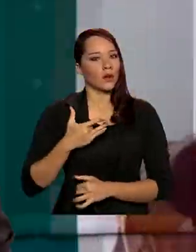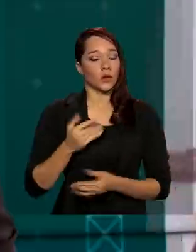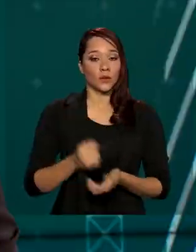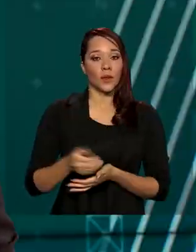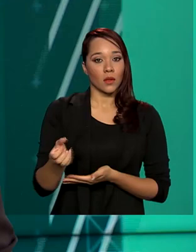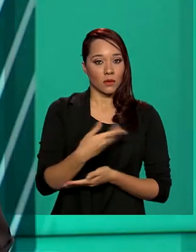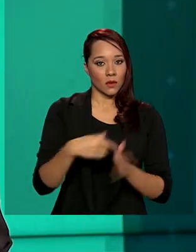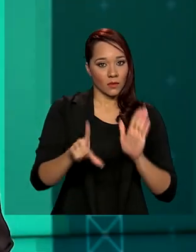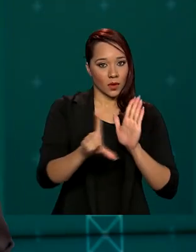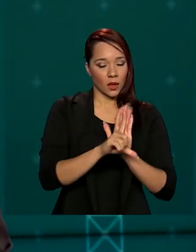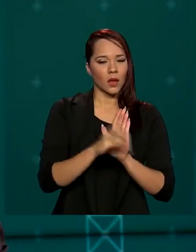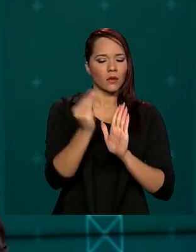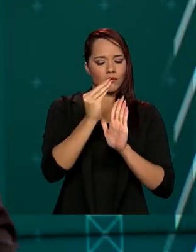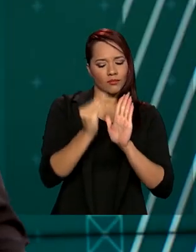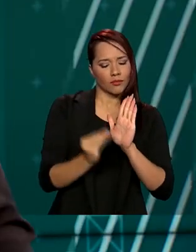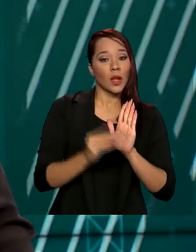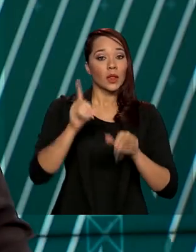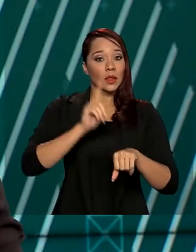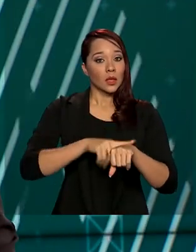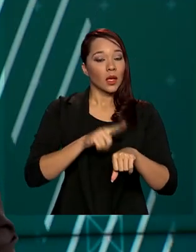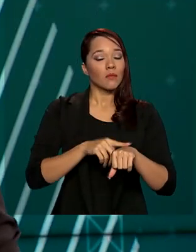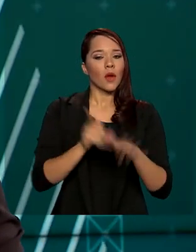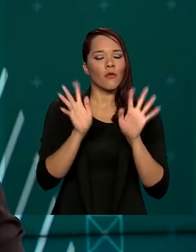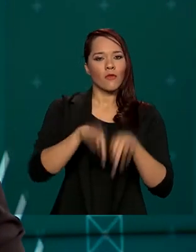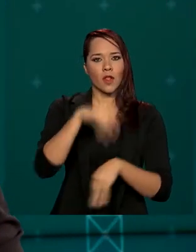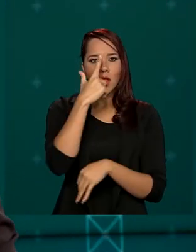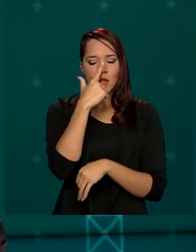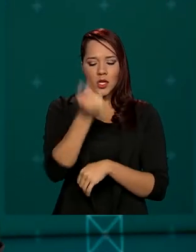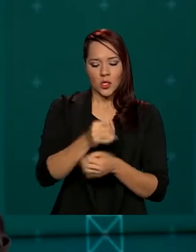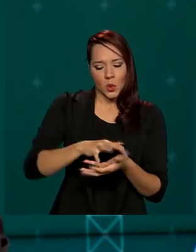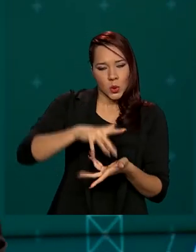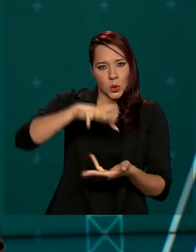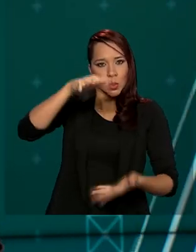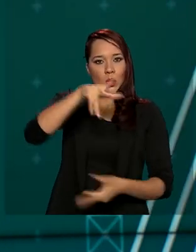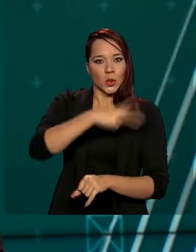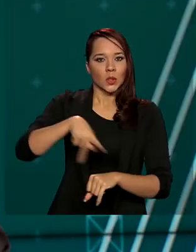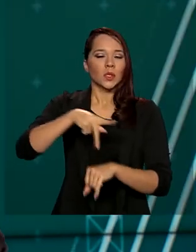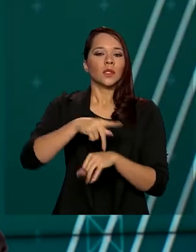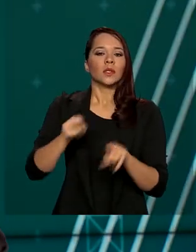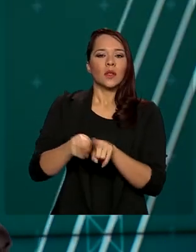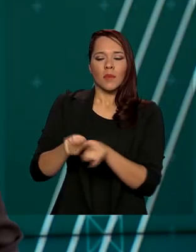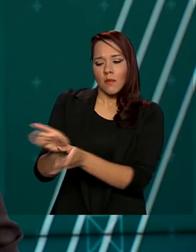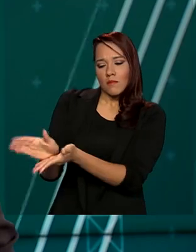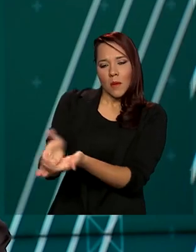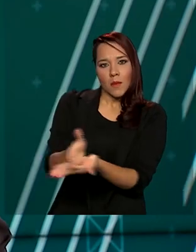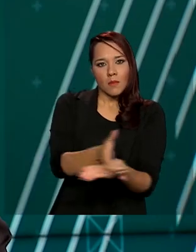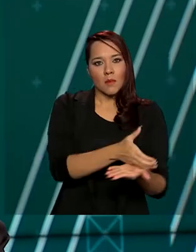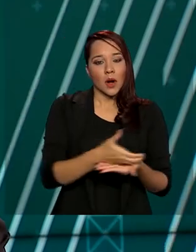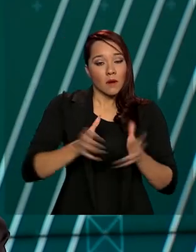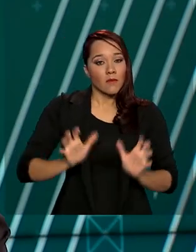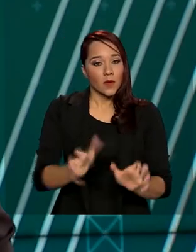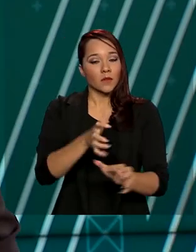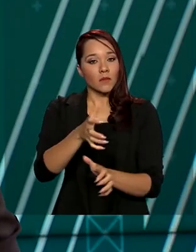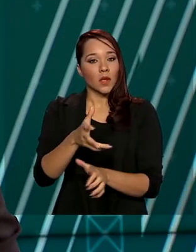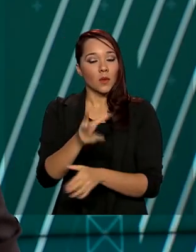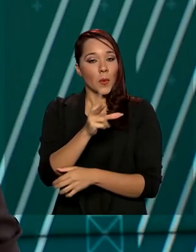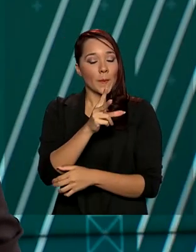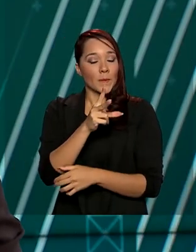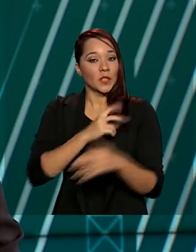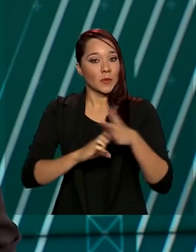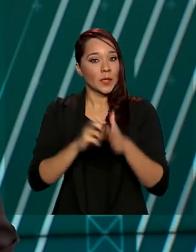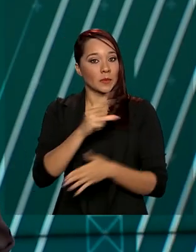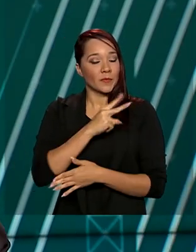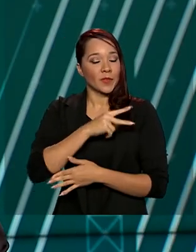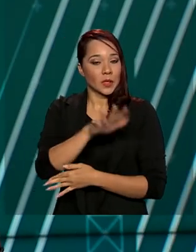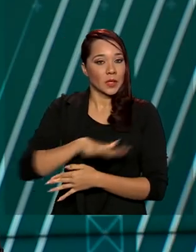nova lei deve estabelecer prazo para o fim dos lixões no país e captação de investimentos privados no setor. O projeto